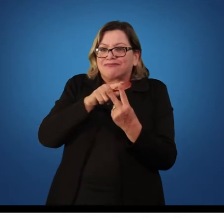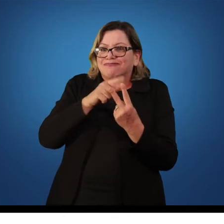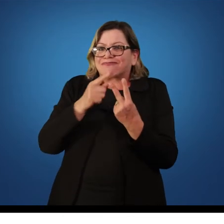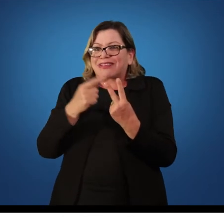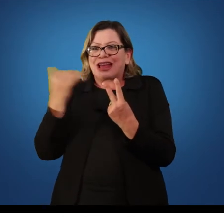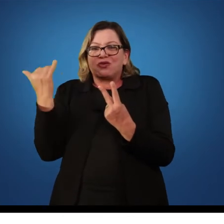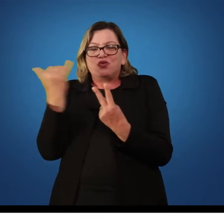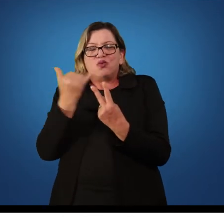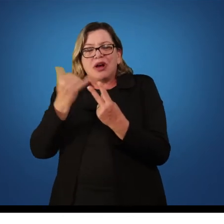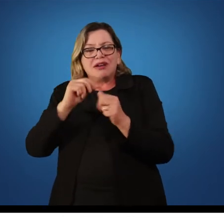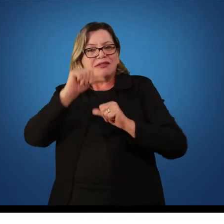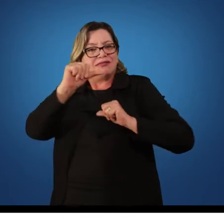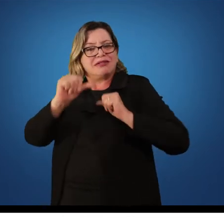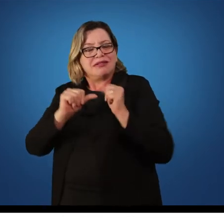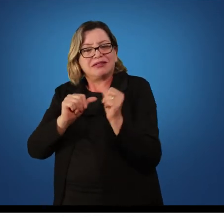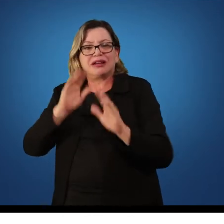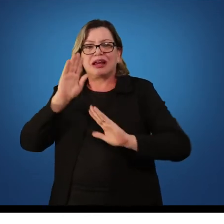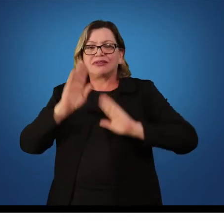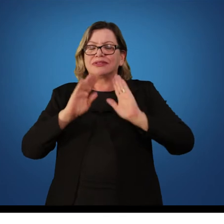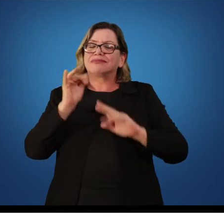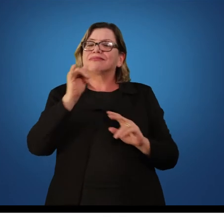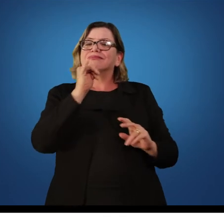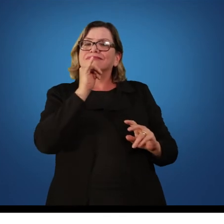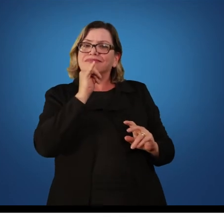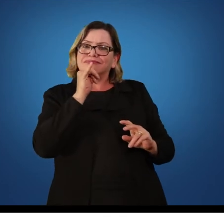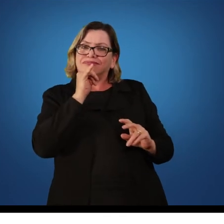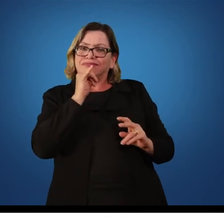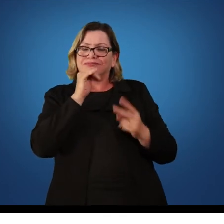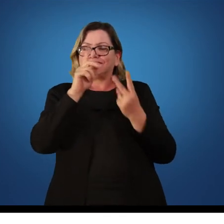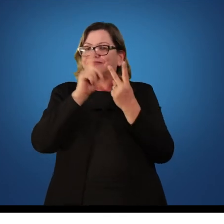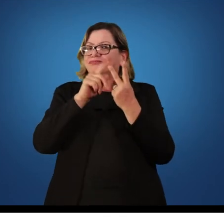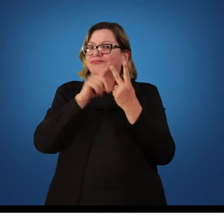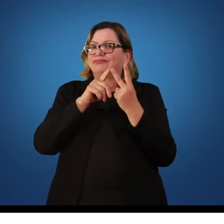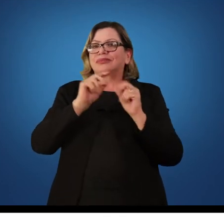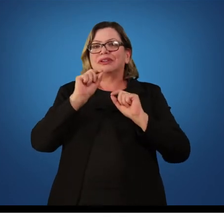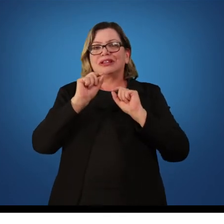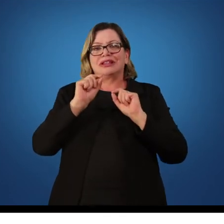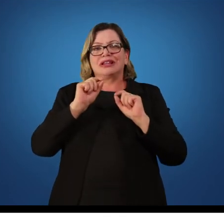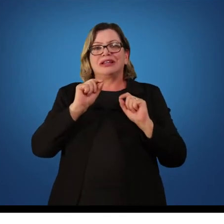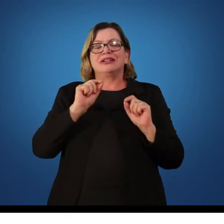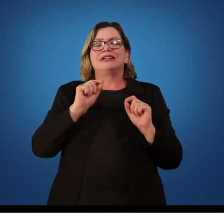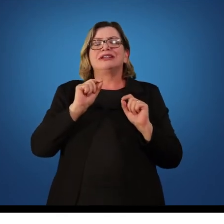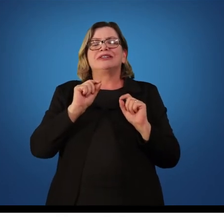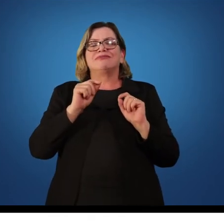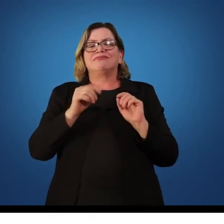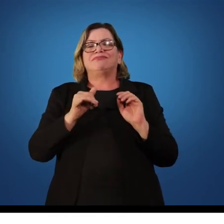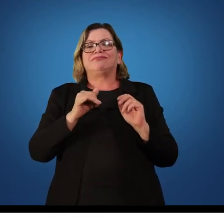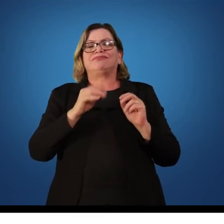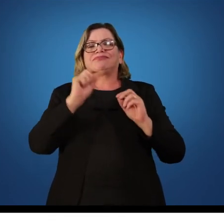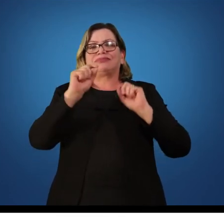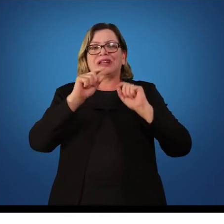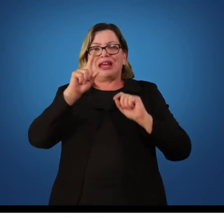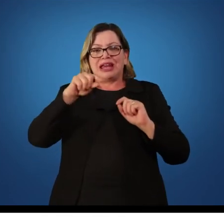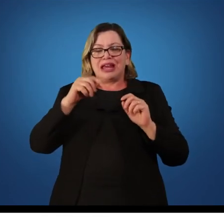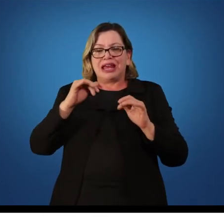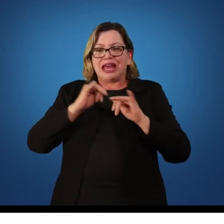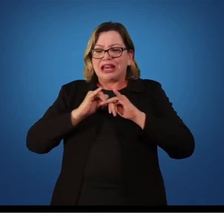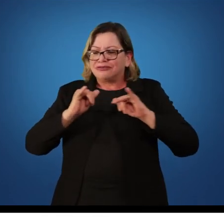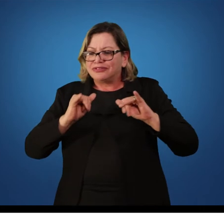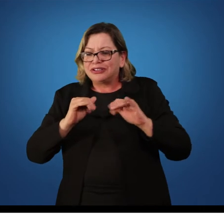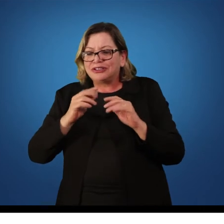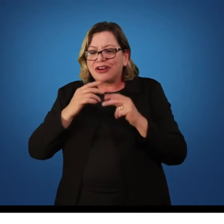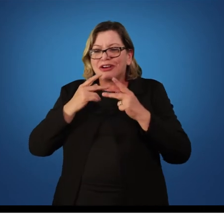Então, alguns exemplos de feedback extrínseco ou aumentado. São as informações